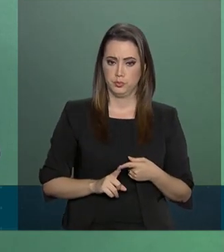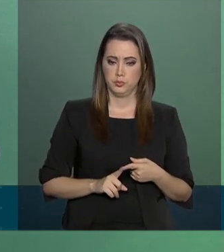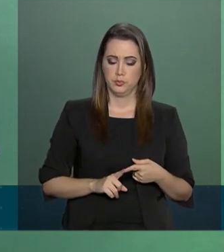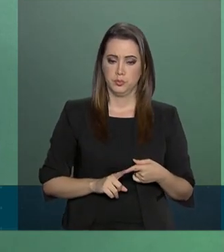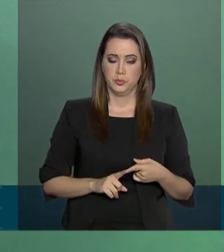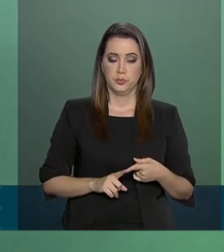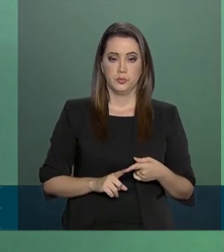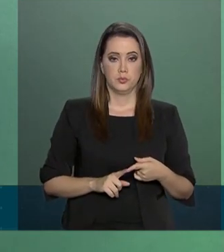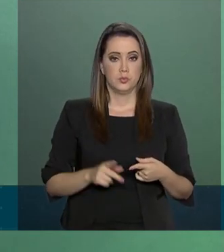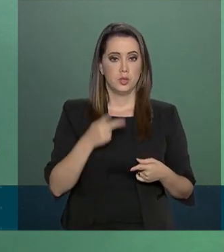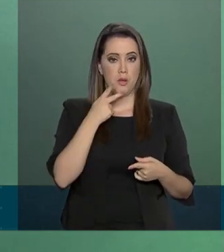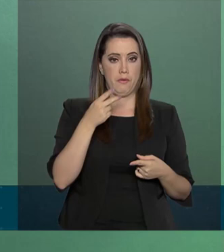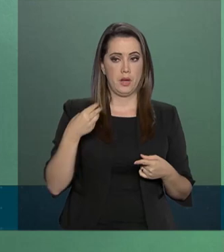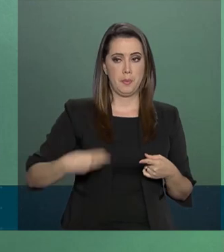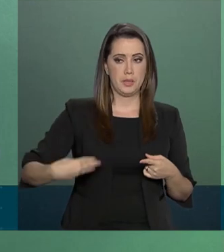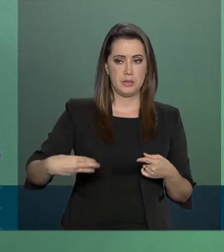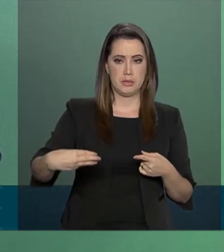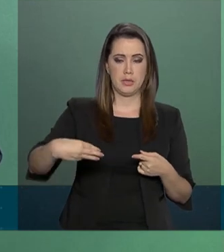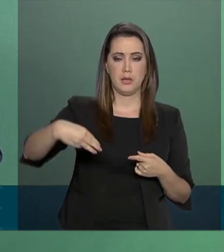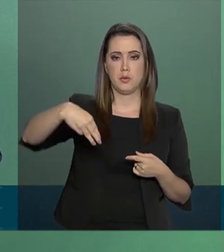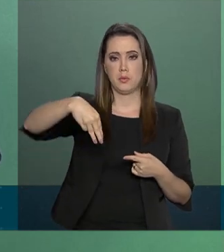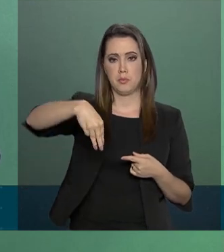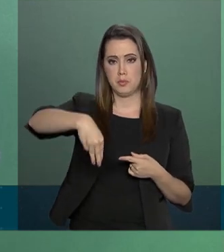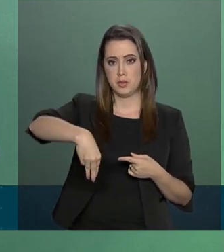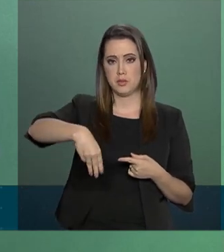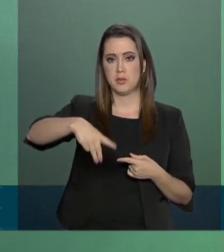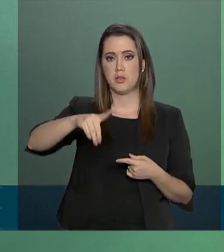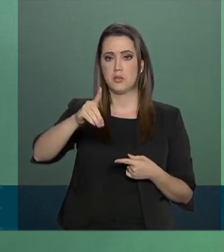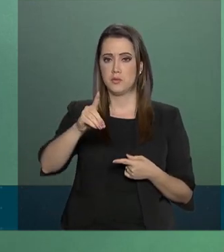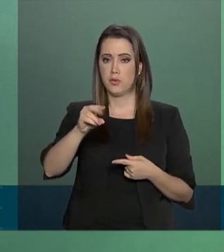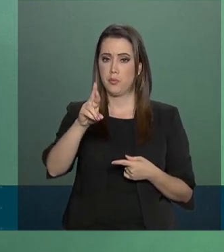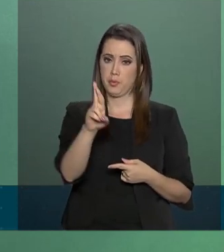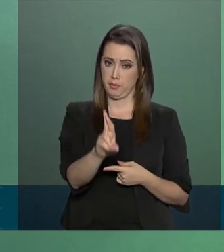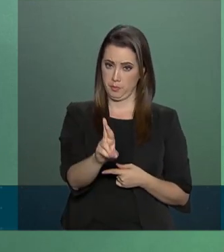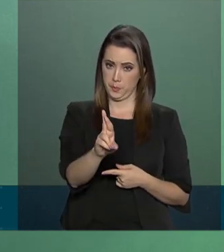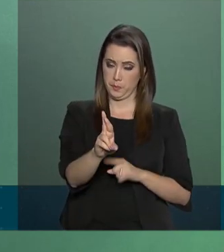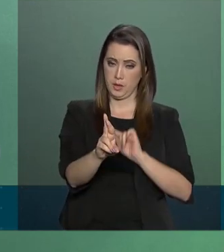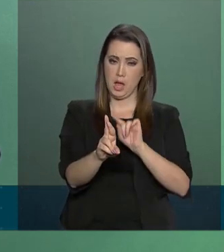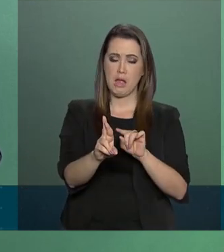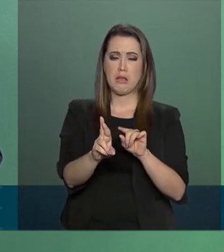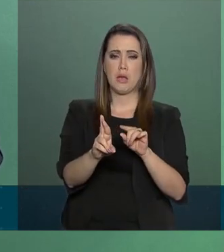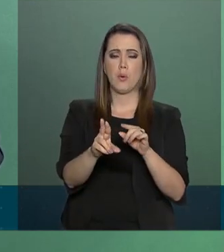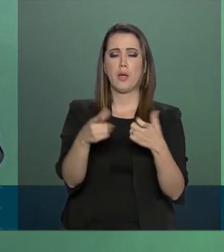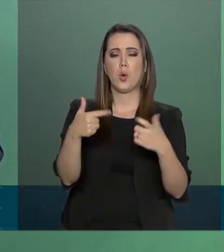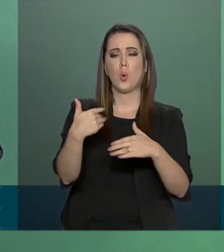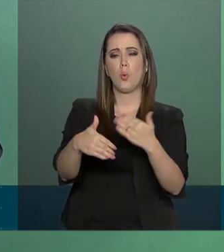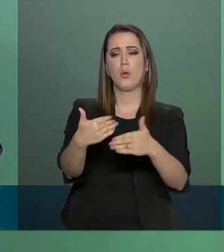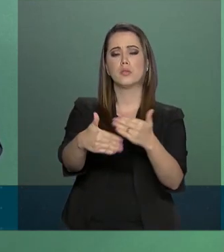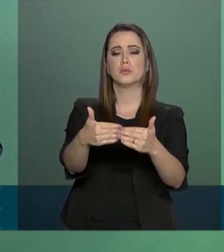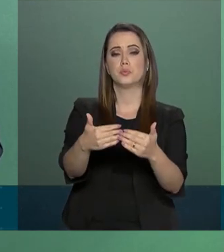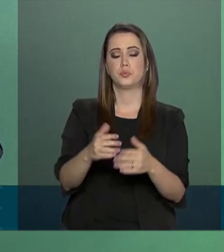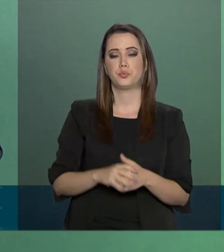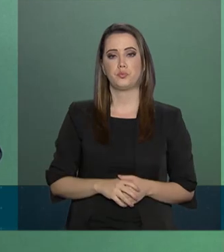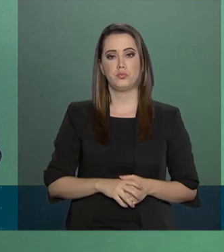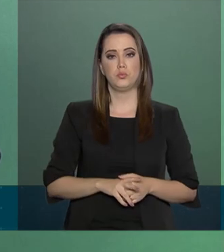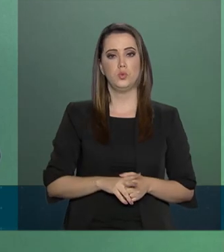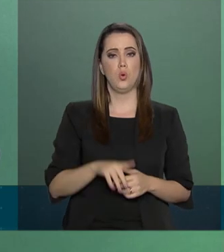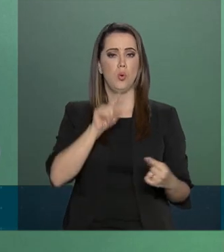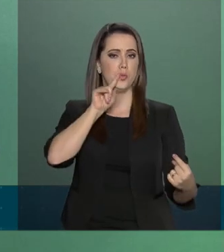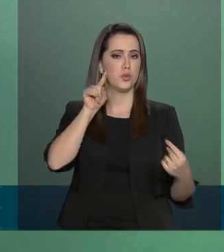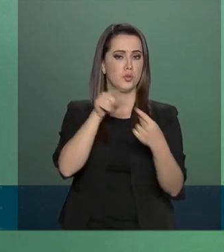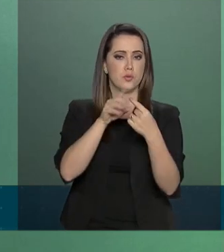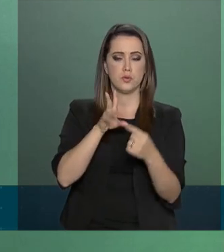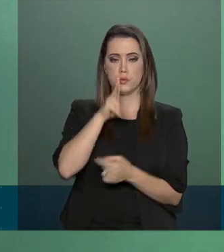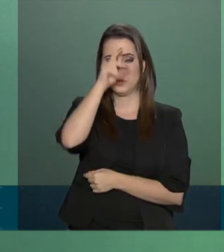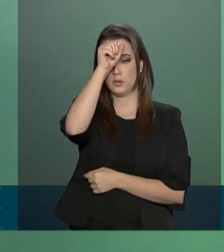Com relação ao Ministério do Desenvolvimento Regional, com a finalidade de fortalecer as ações do governo